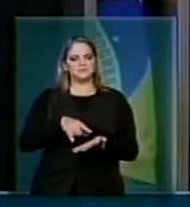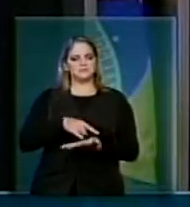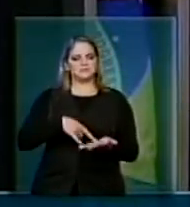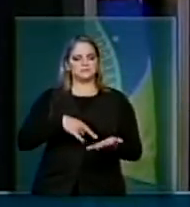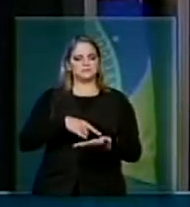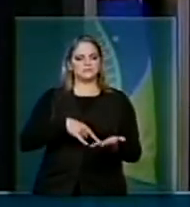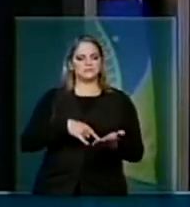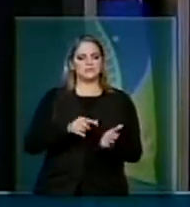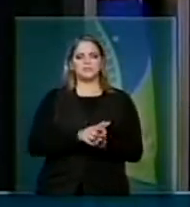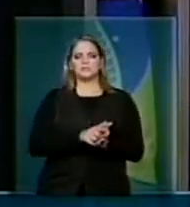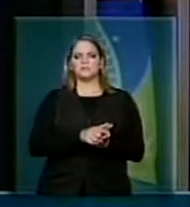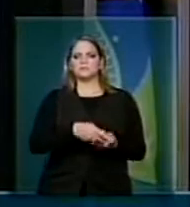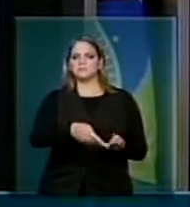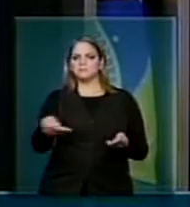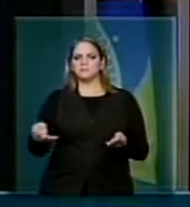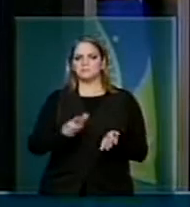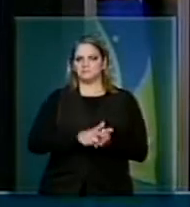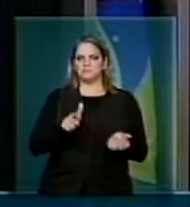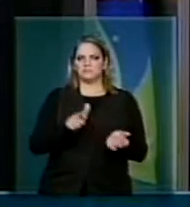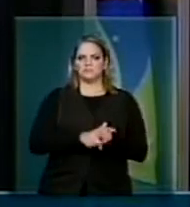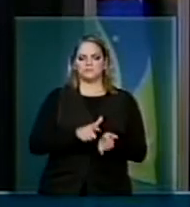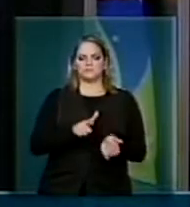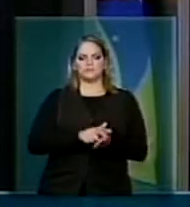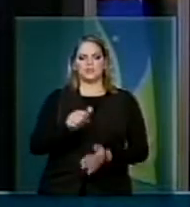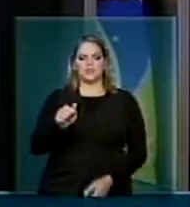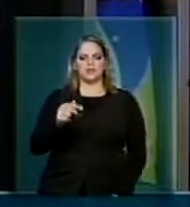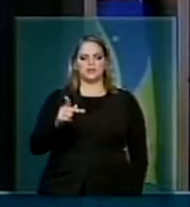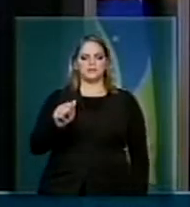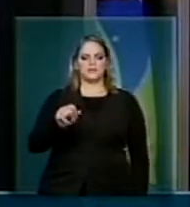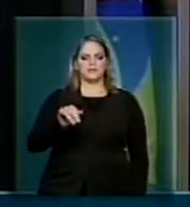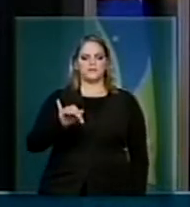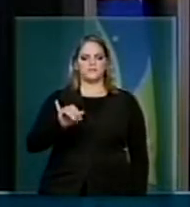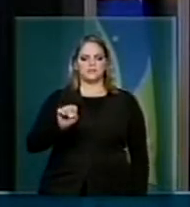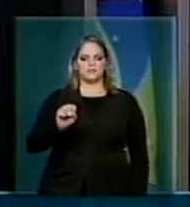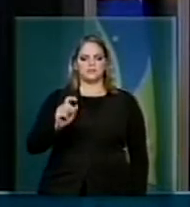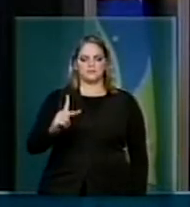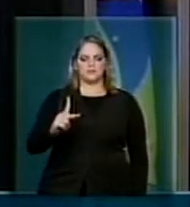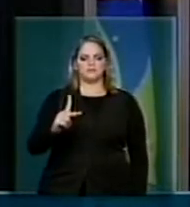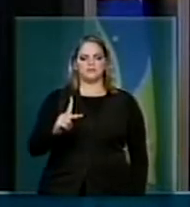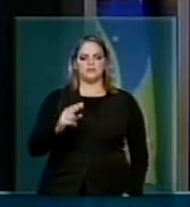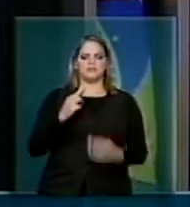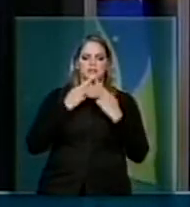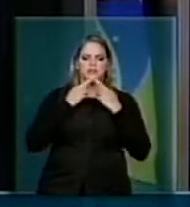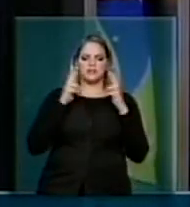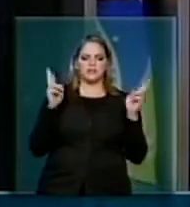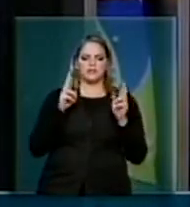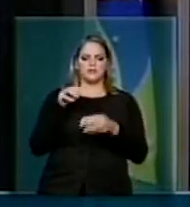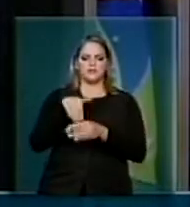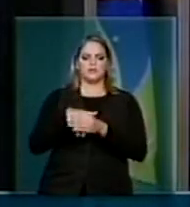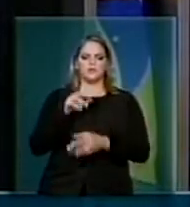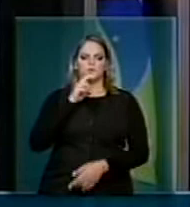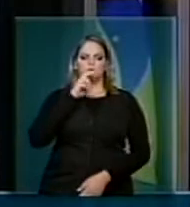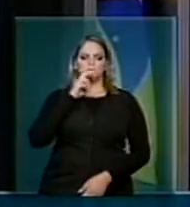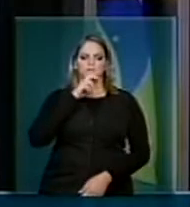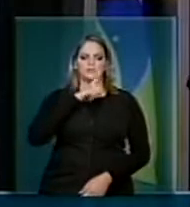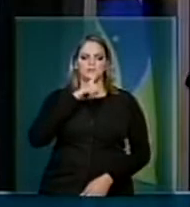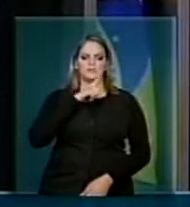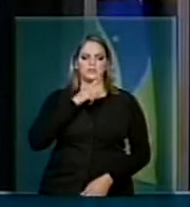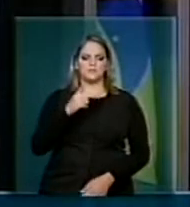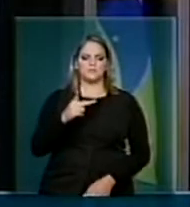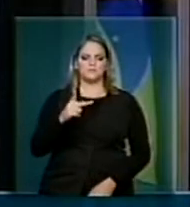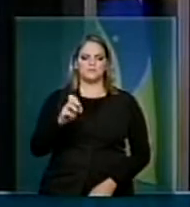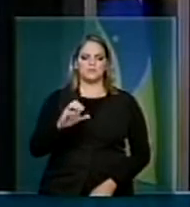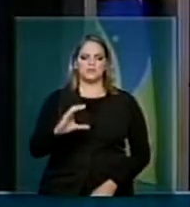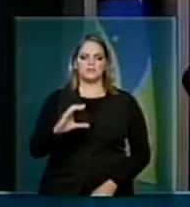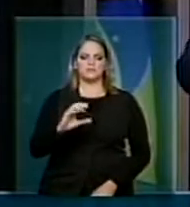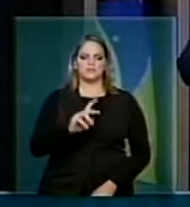folder da APAFISP, que reclama a votação, urgência na reclamação da PEC